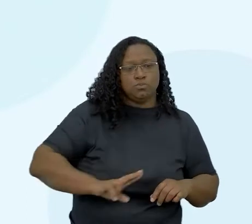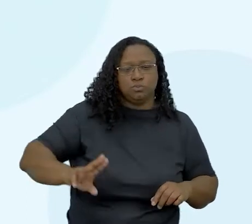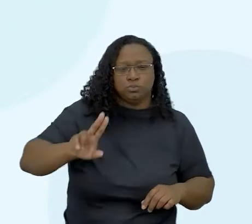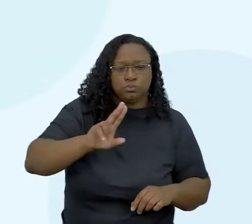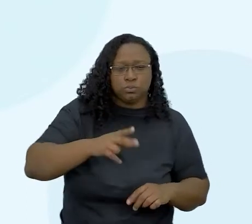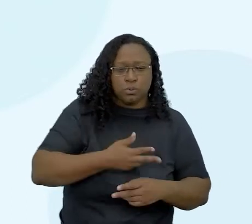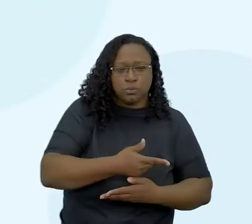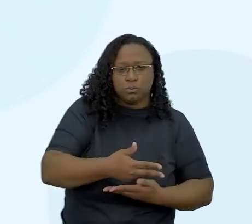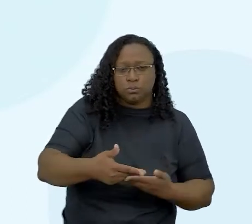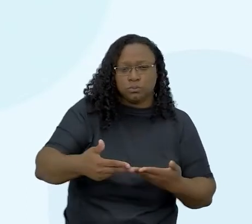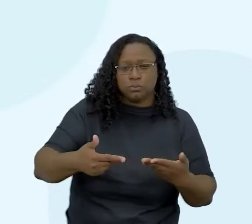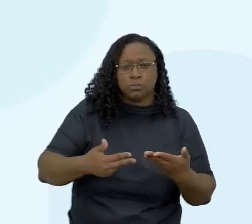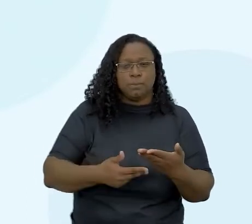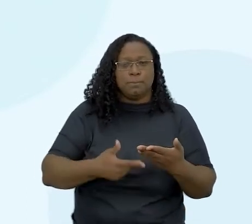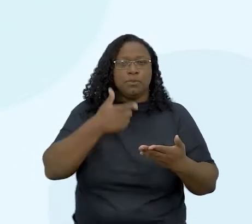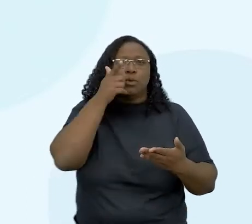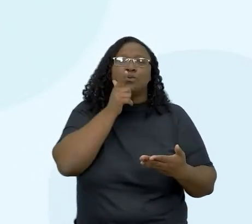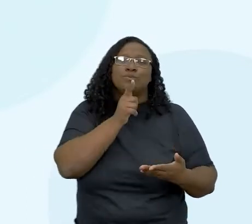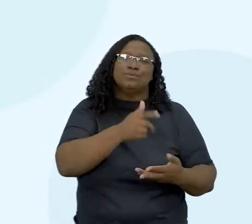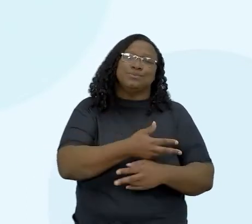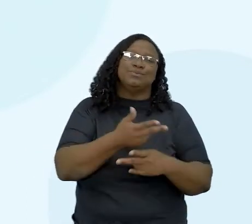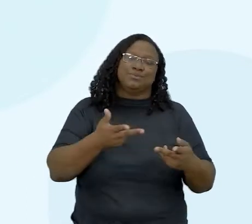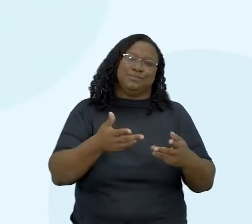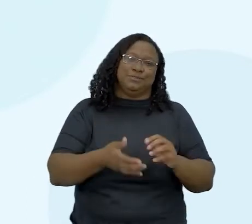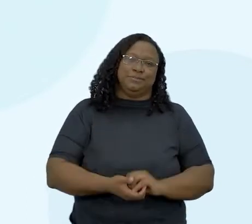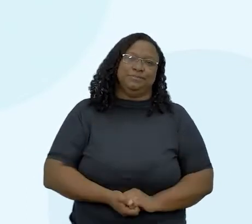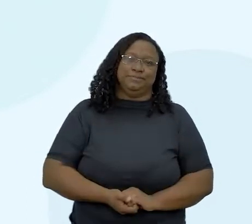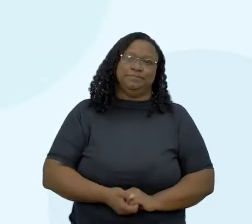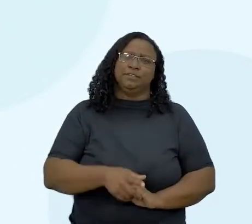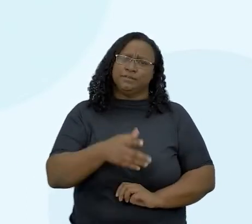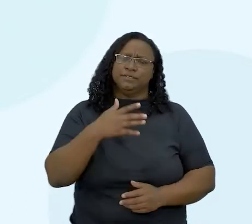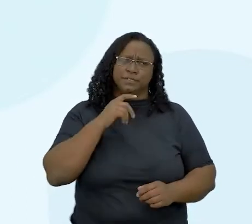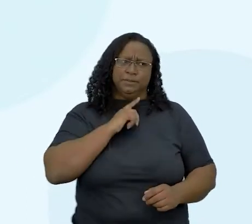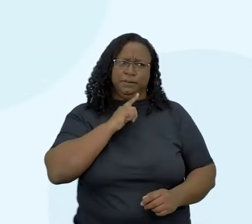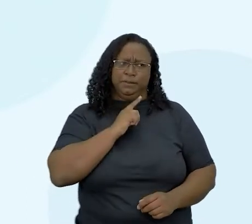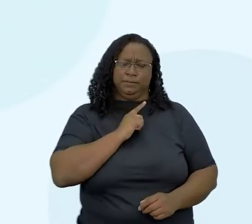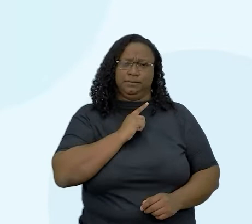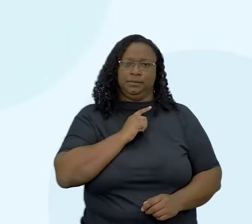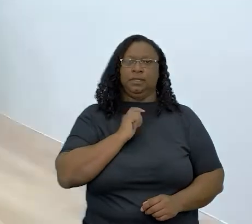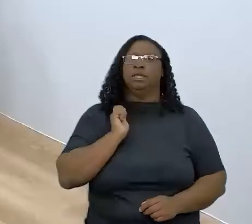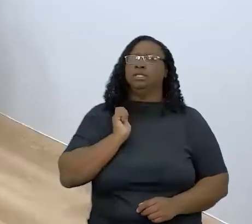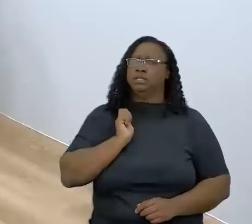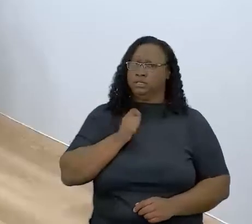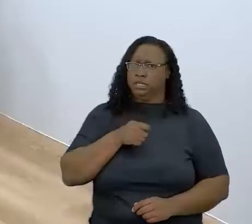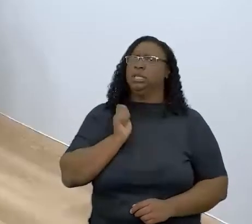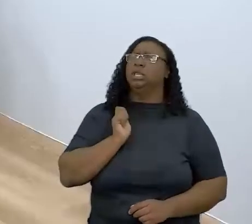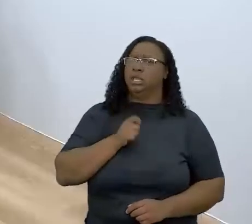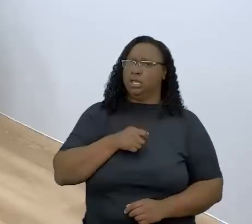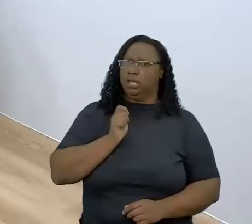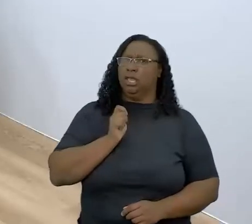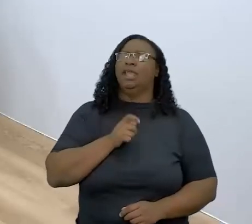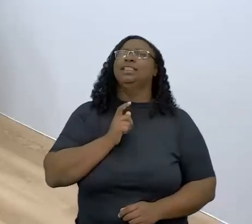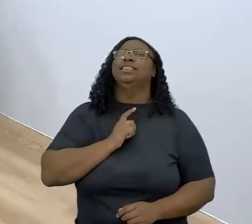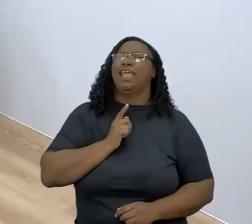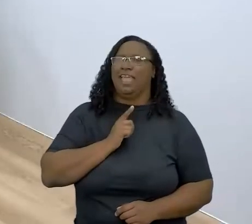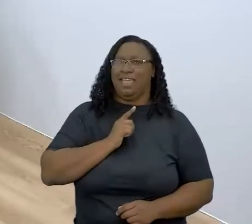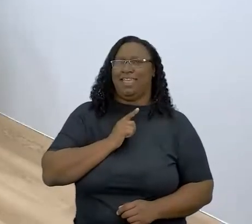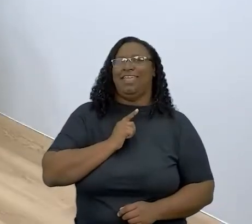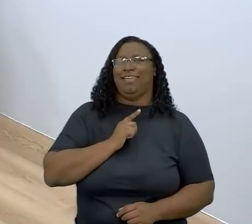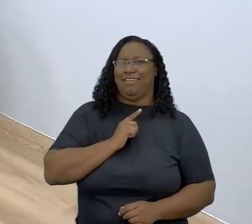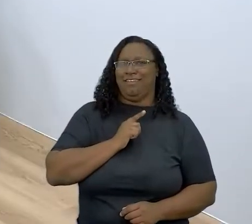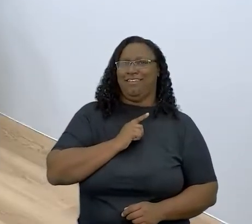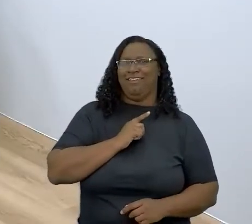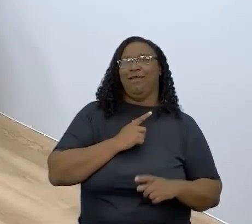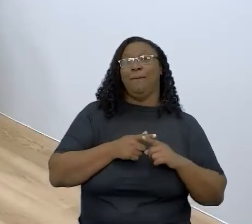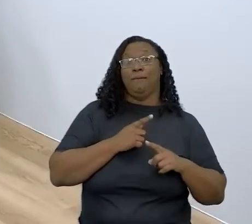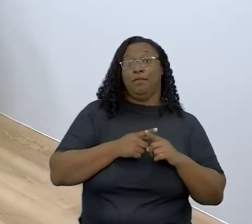coisa. Você acha que você tem pensamento estratégico? Eu acredito... sim, sim, tenho. Tem que ter, porque a partir do momento que